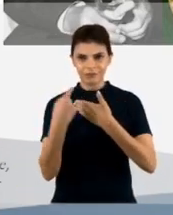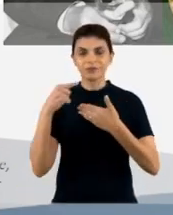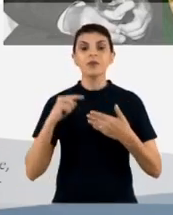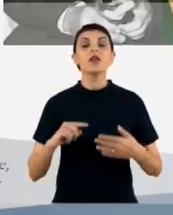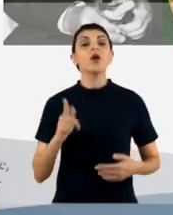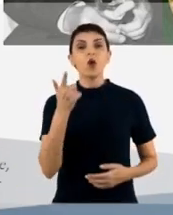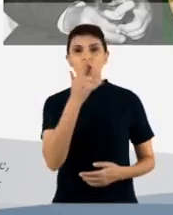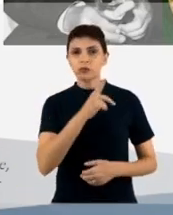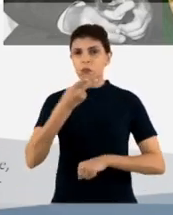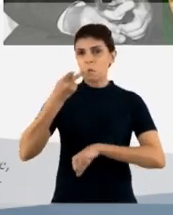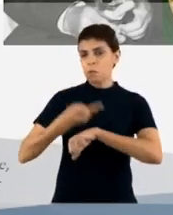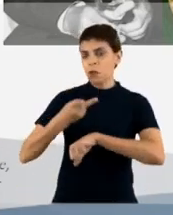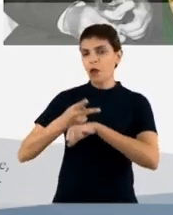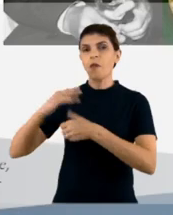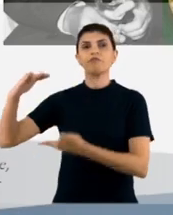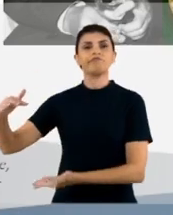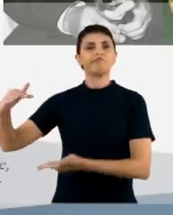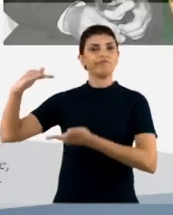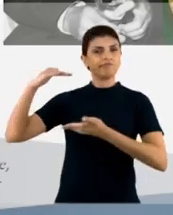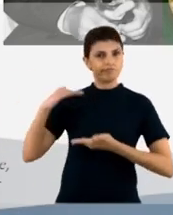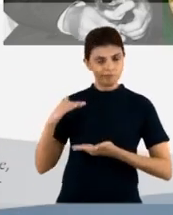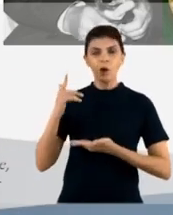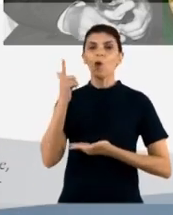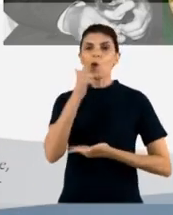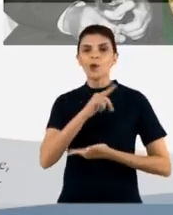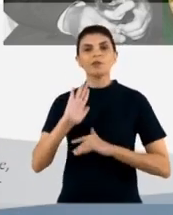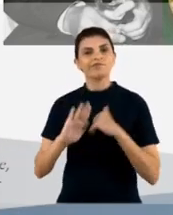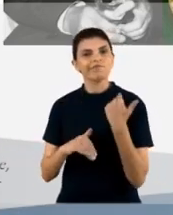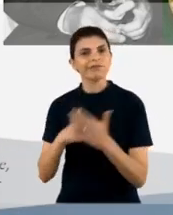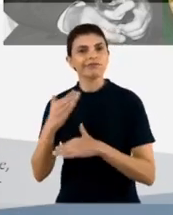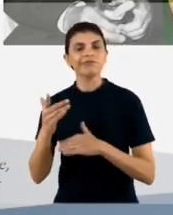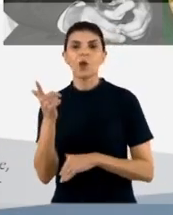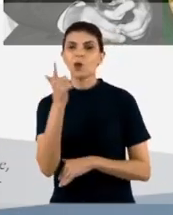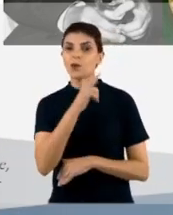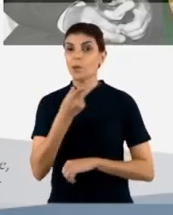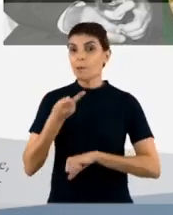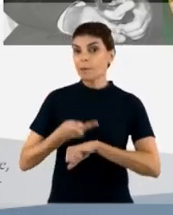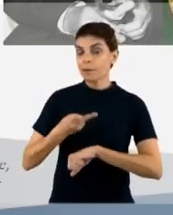o prêmio Nobel por esse desenvolvimento.